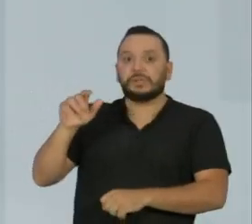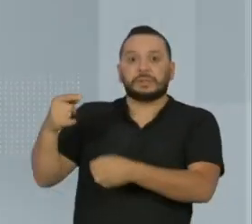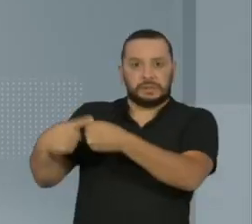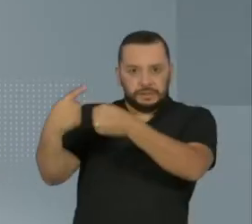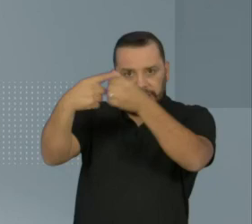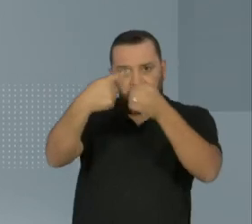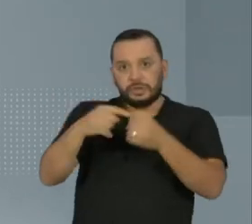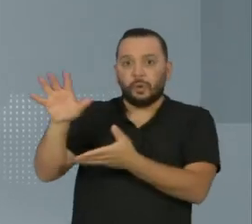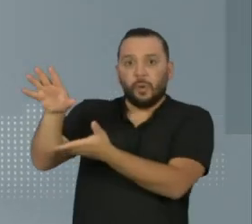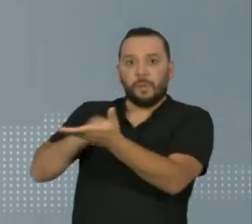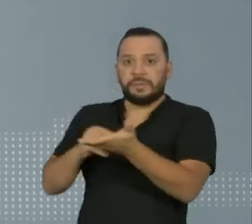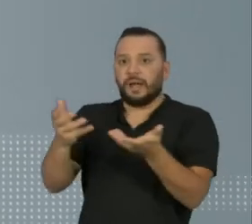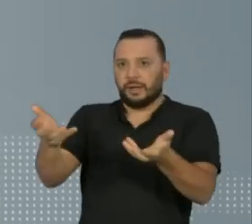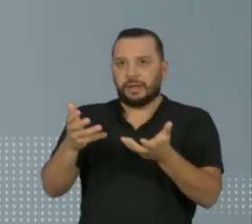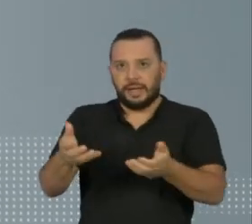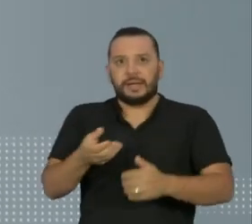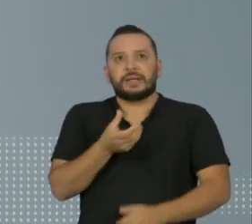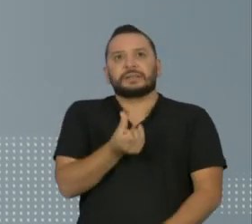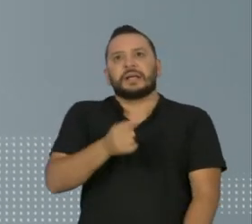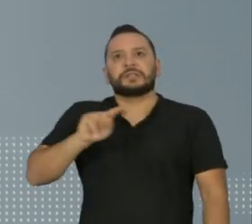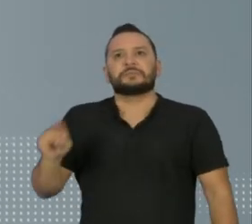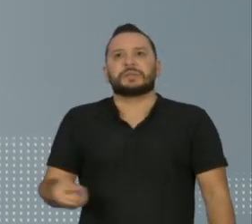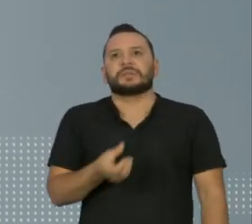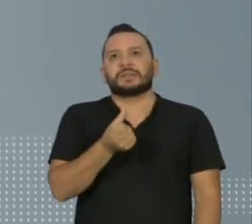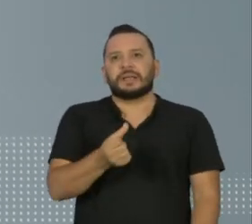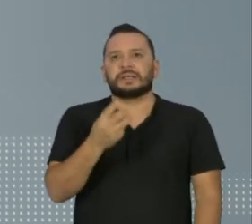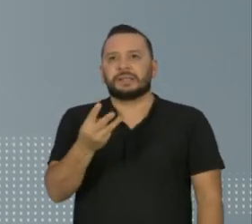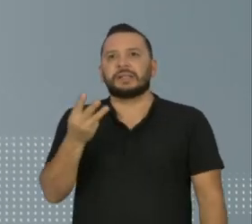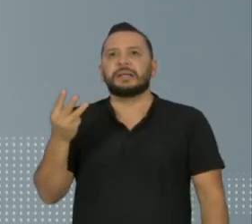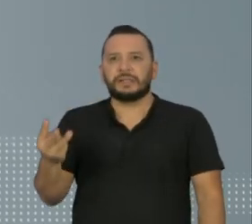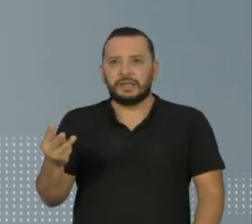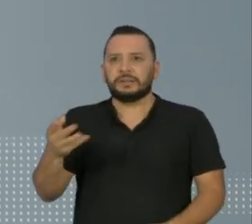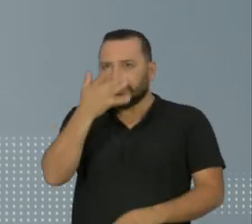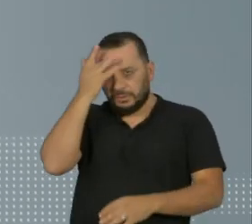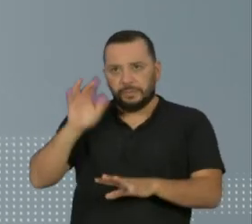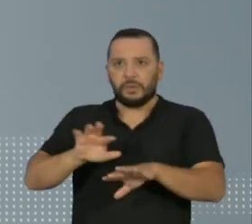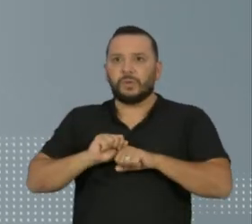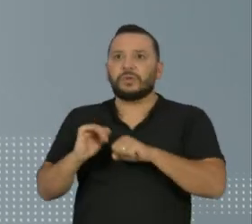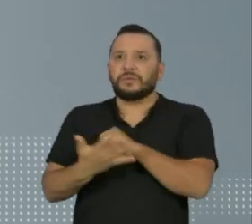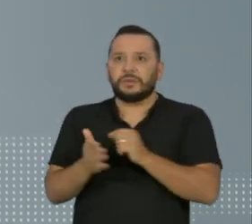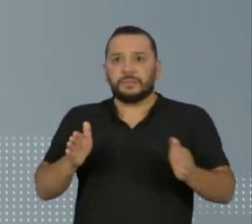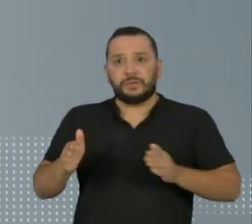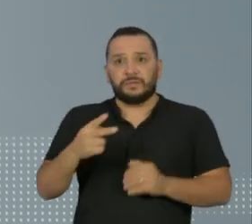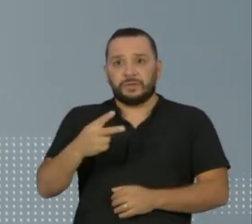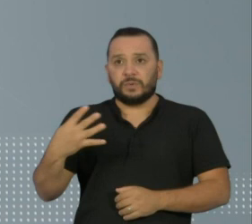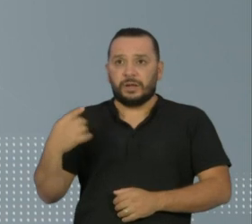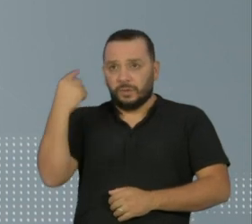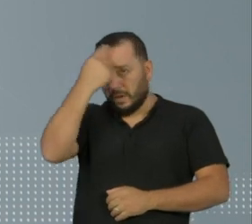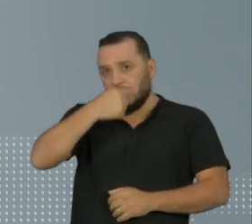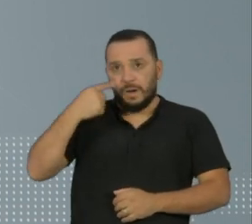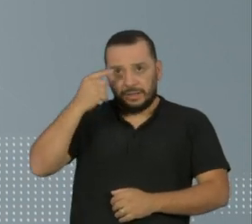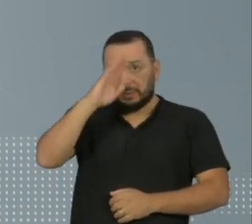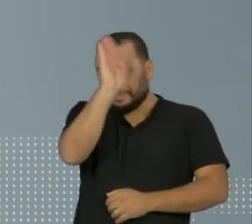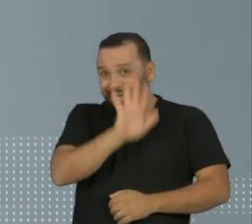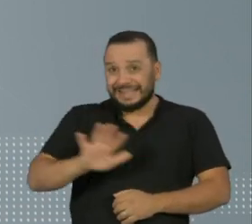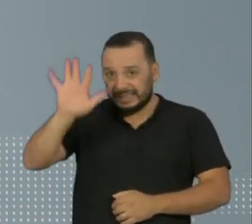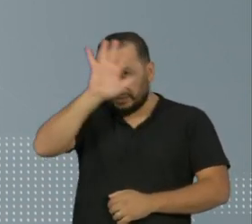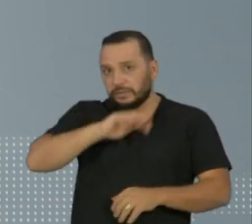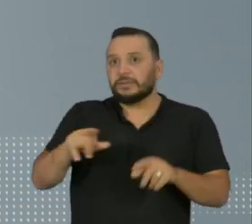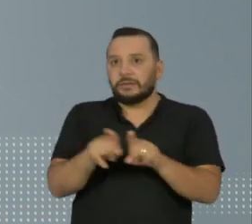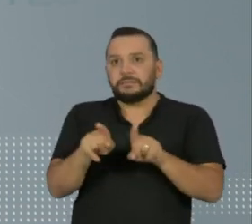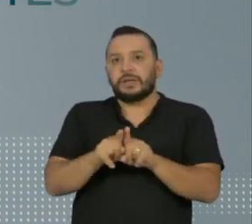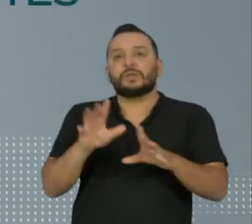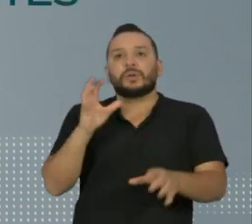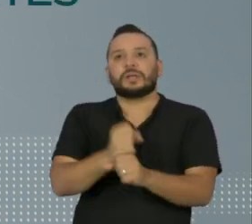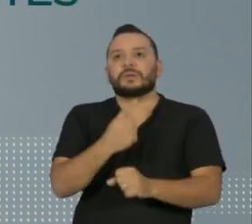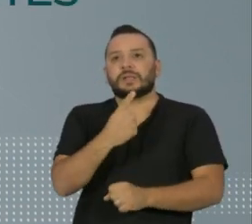Foram mais 6.633 casos registrados em 24 horas, elevando o número total a quase 108 mil.